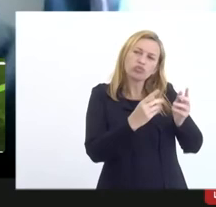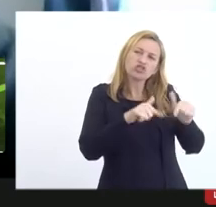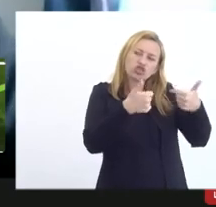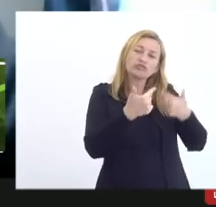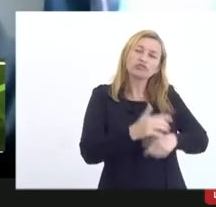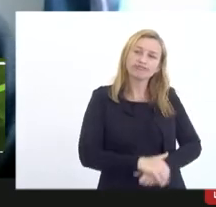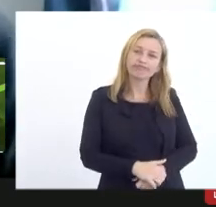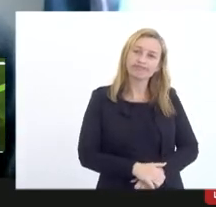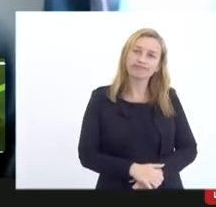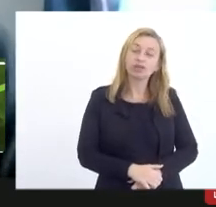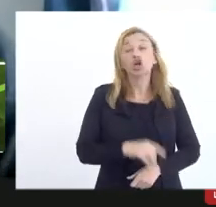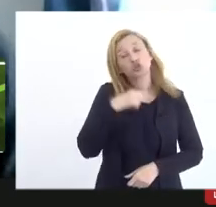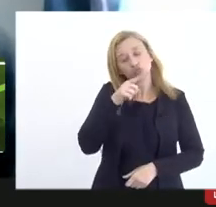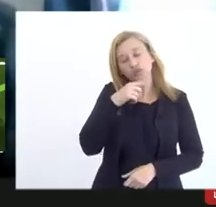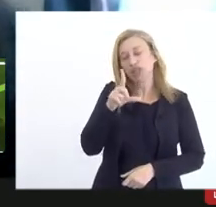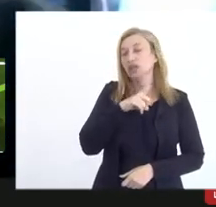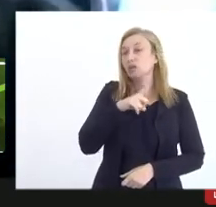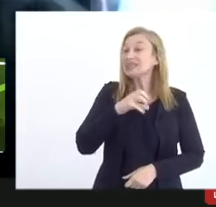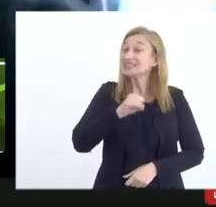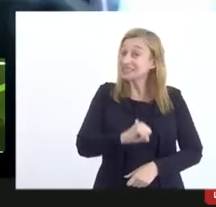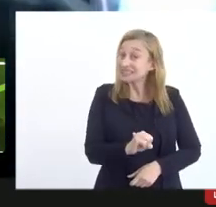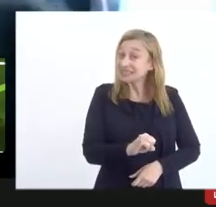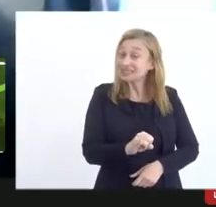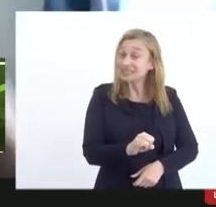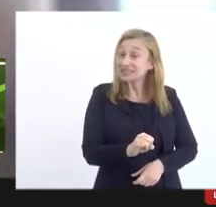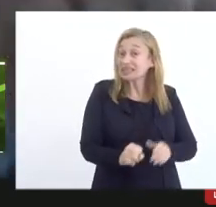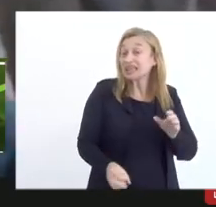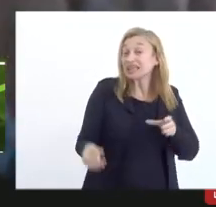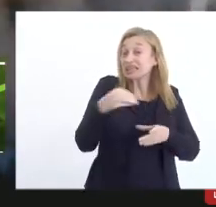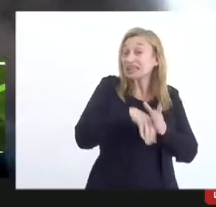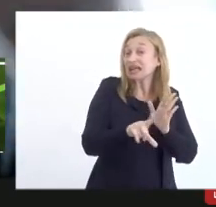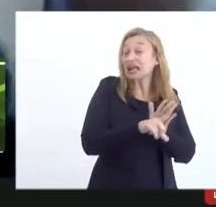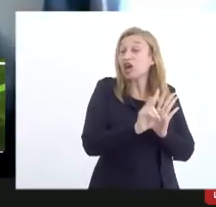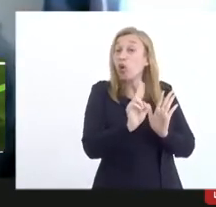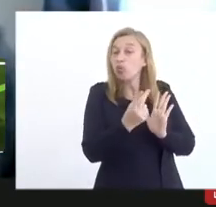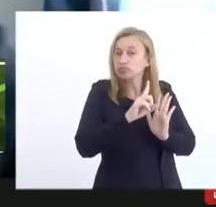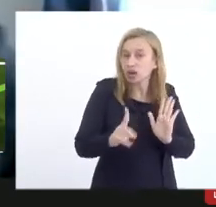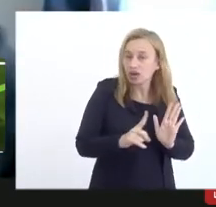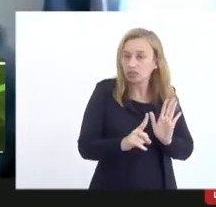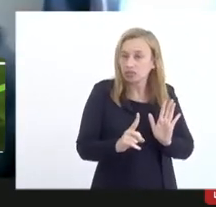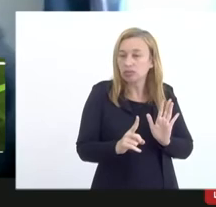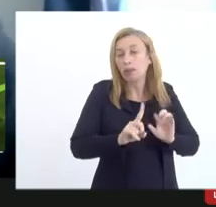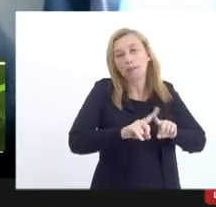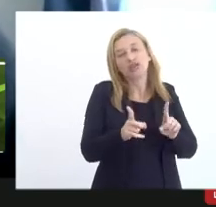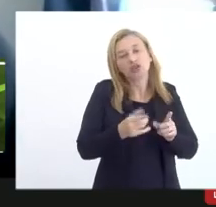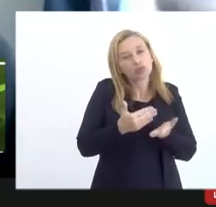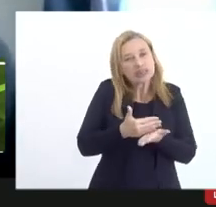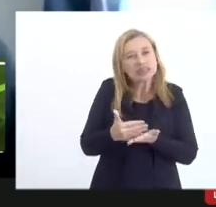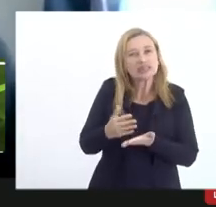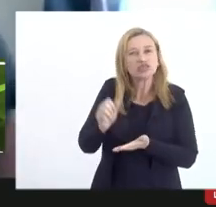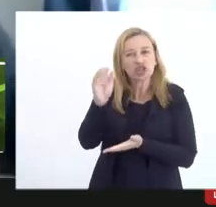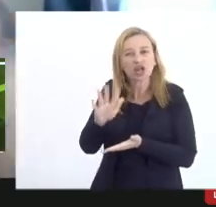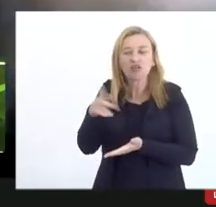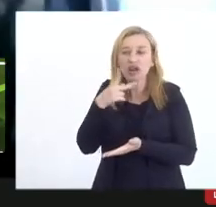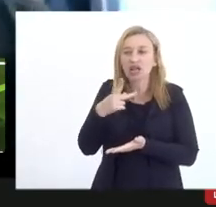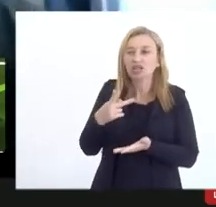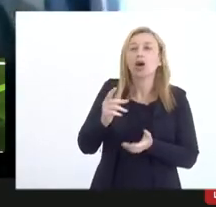eu tenho dúvidas se isso cabe ou não na lei mas talvez caiba como um princípio geral dizendo